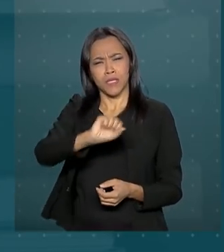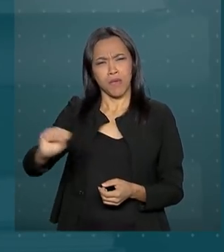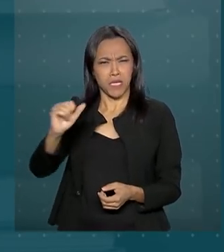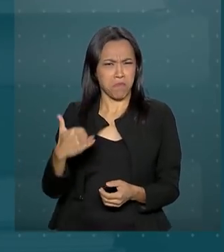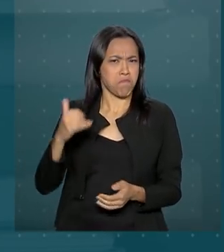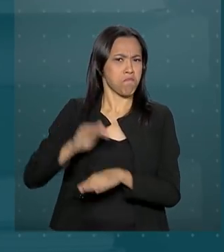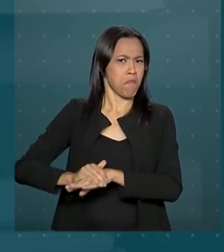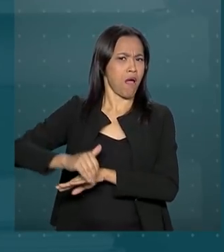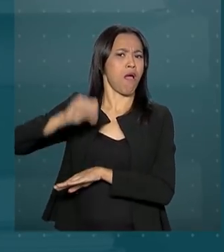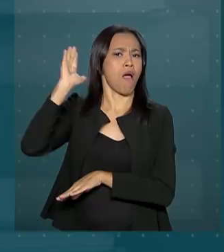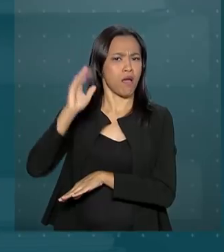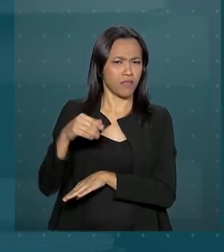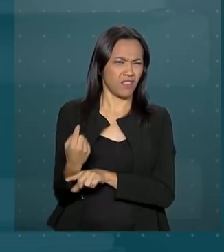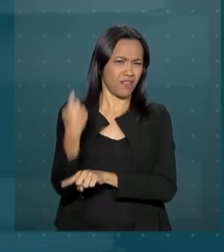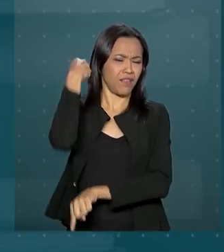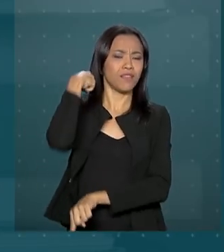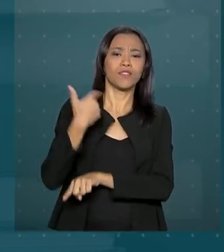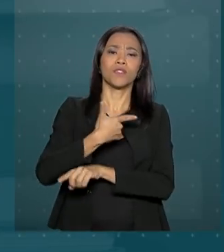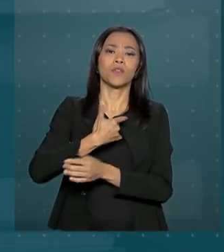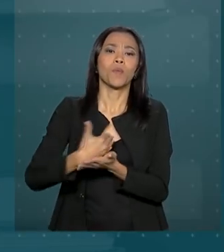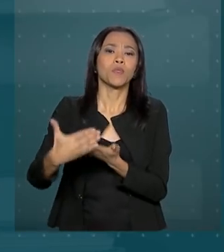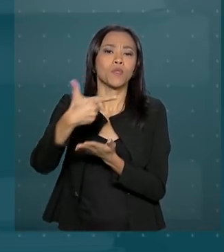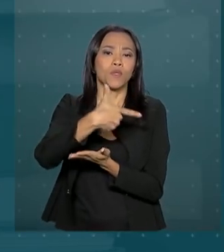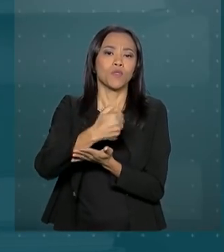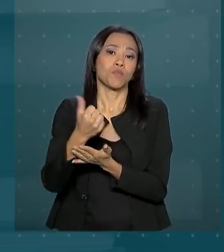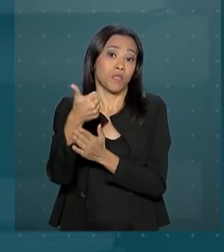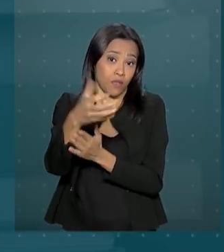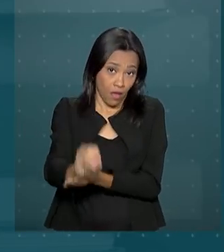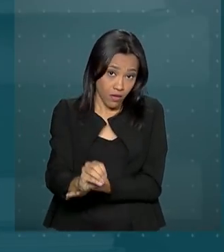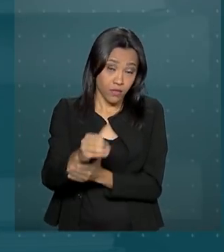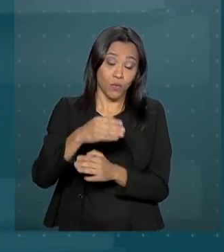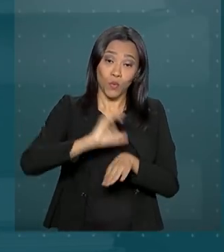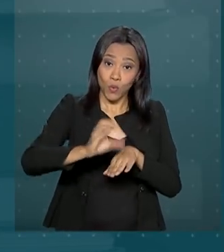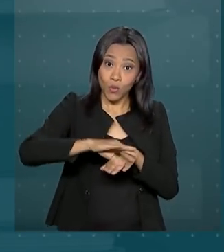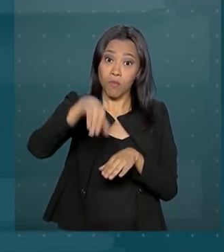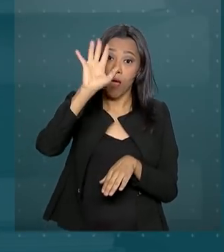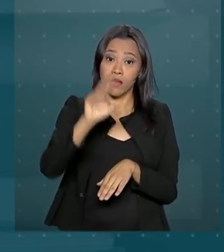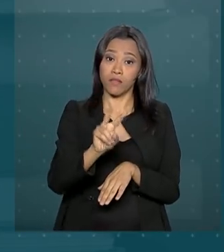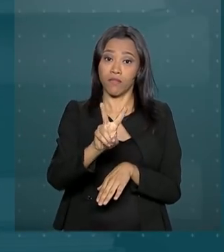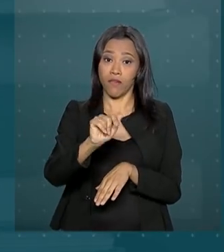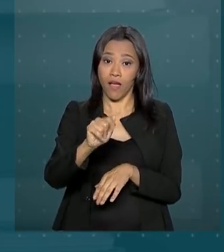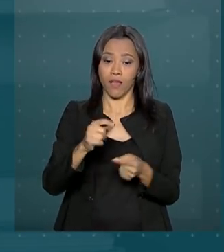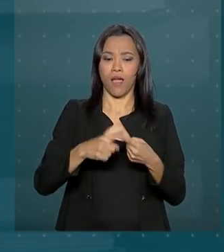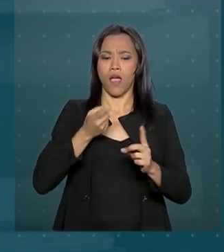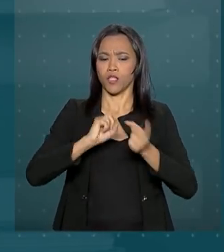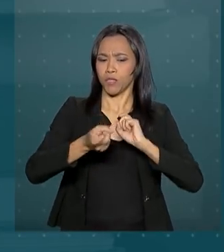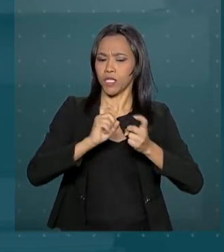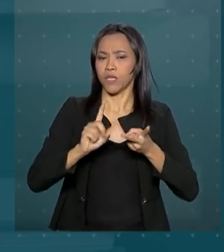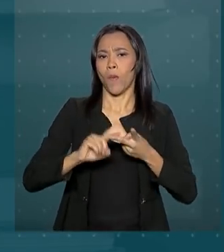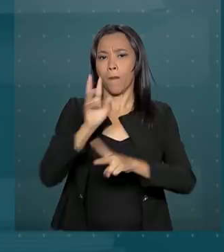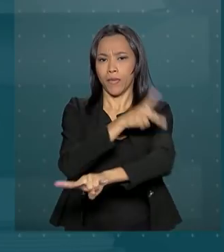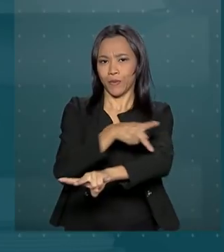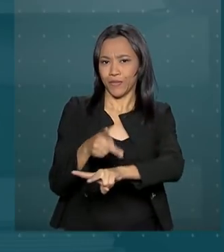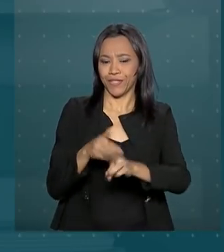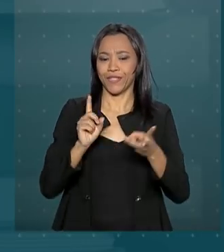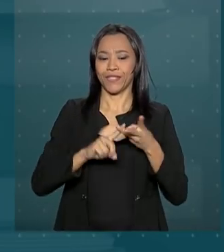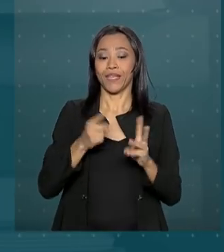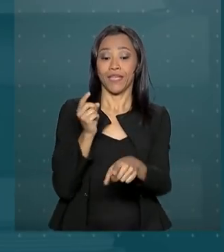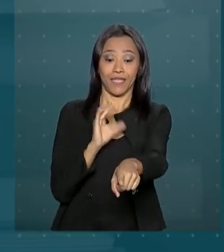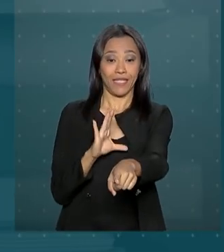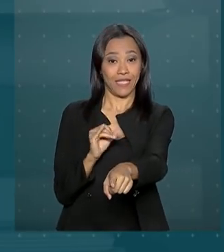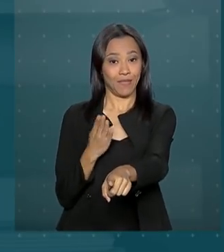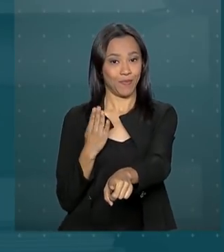programa começou, em 2010. Os cursos com mais vagas são a Administração, Pedagogia e Ciências